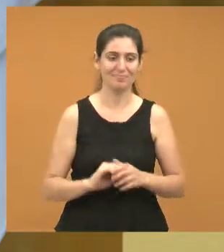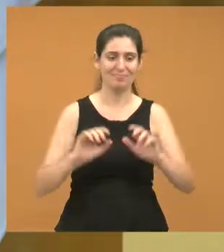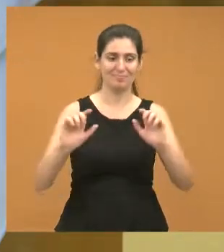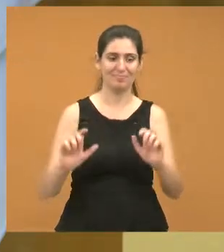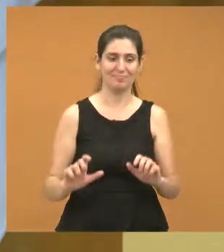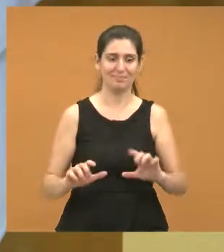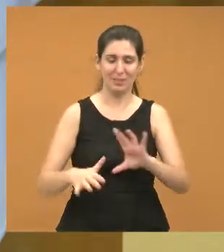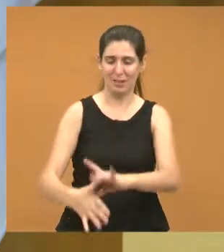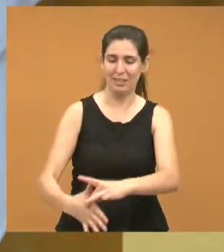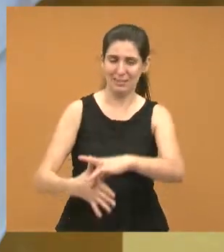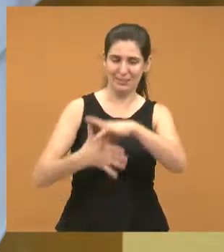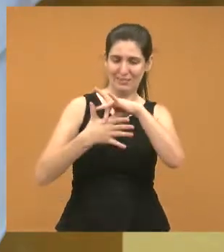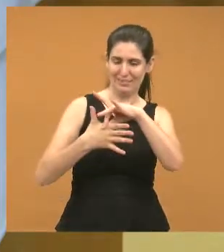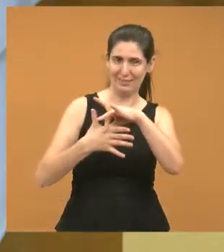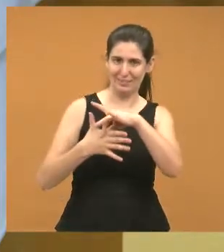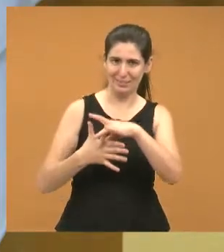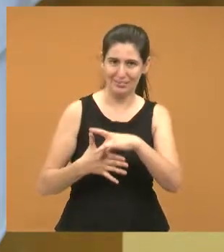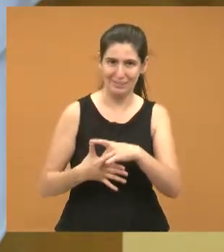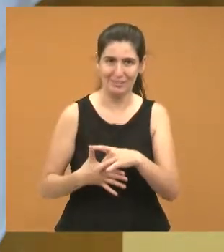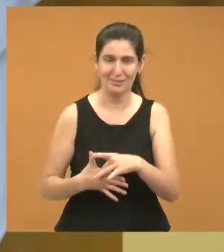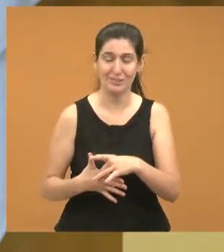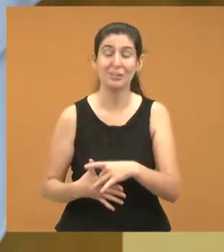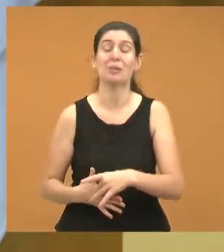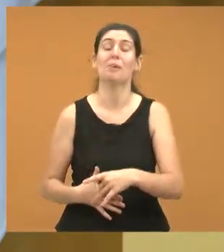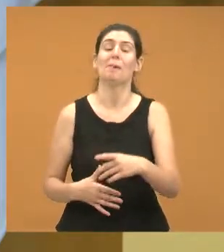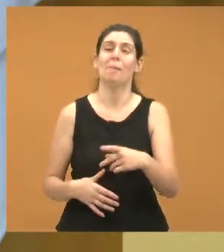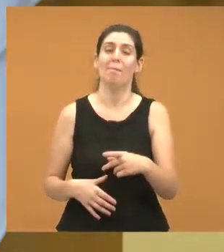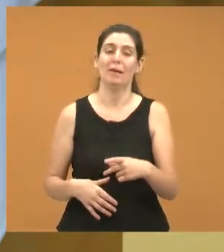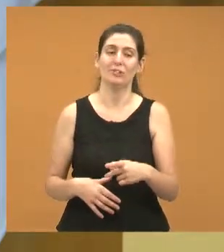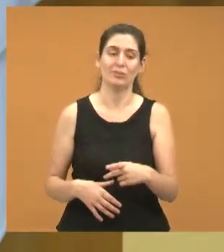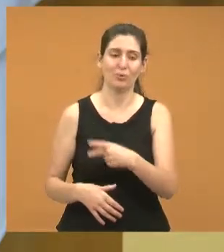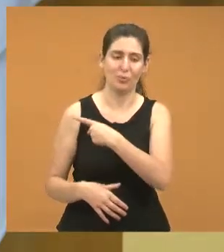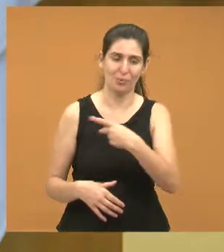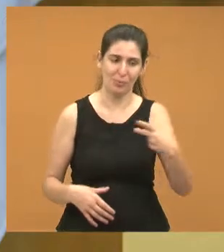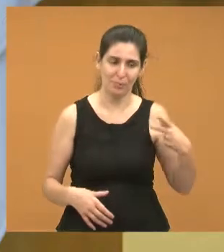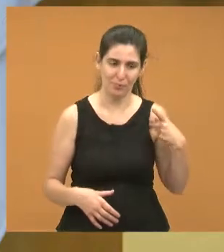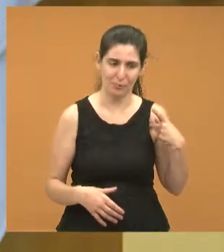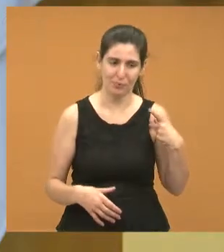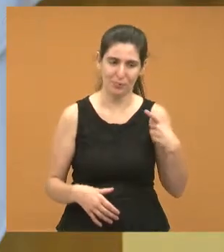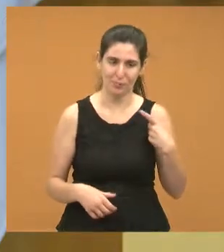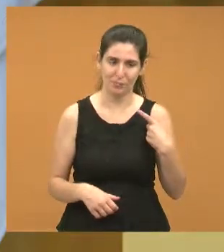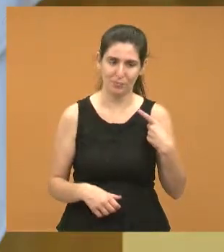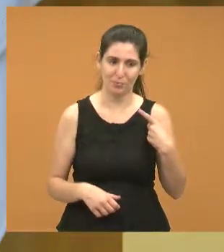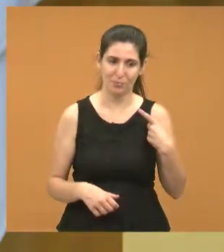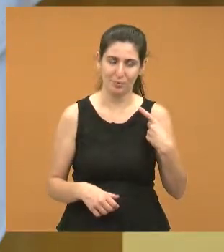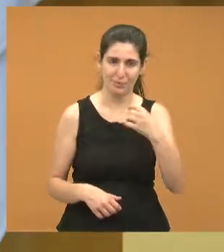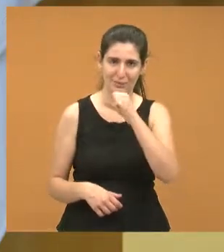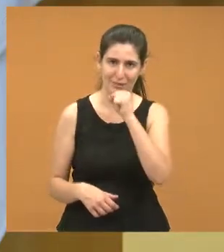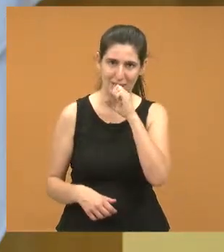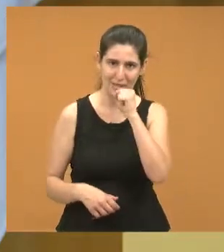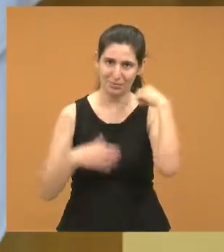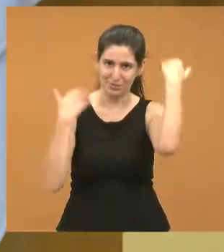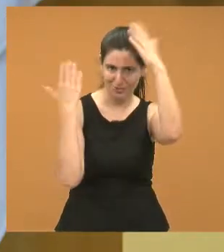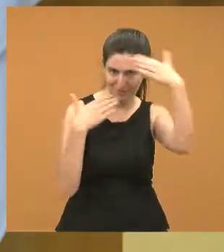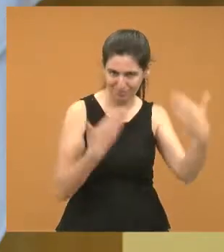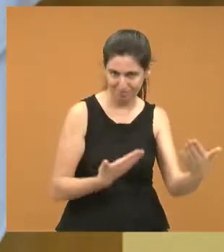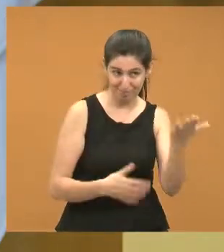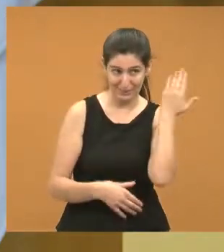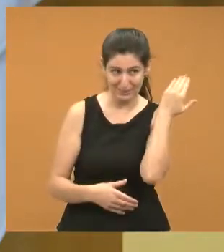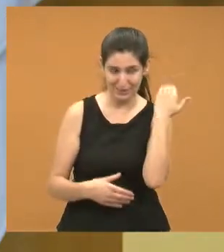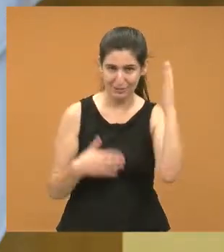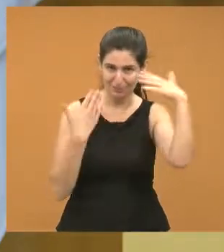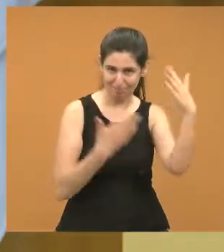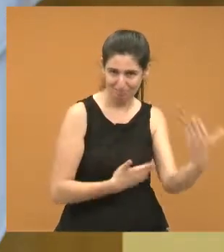maior aí do meio católico, o bispo Dom César, que foi no último sábado, tivemos lá vários vereadores presentes,